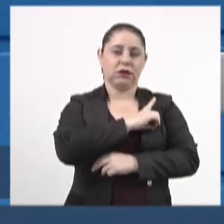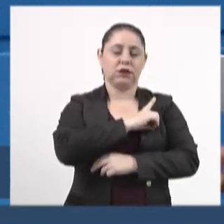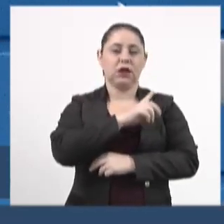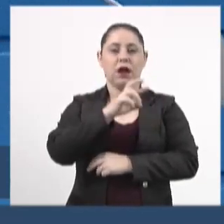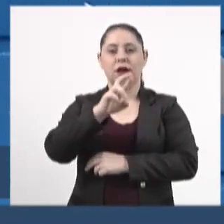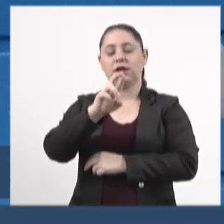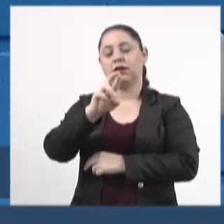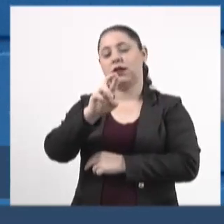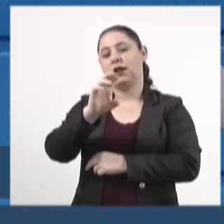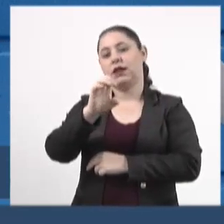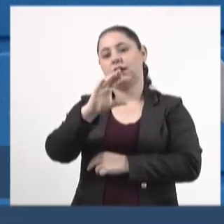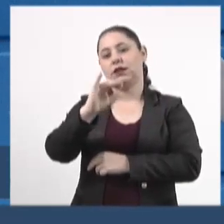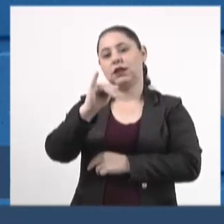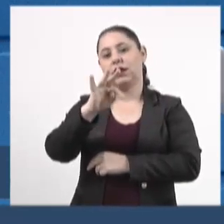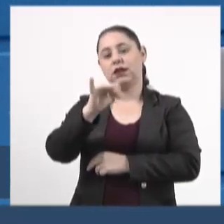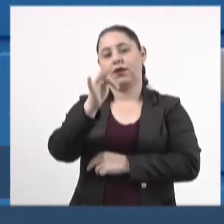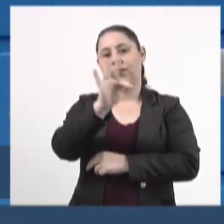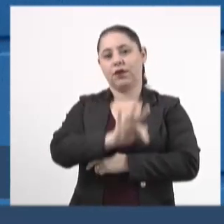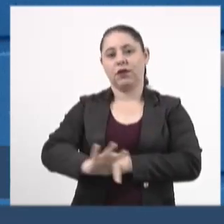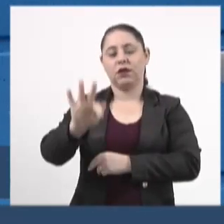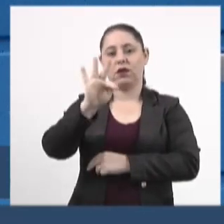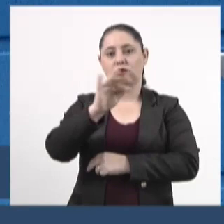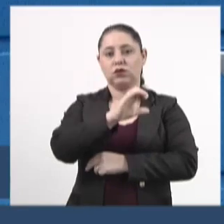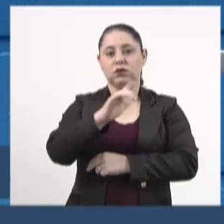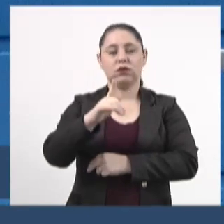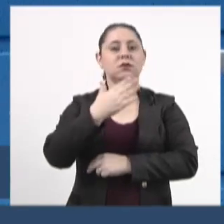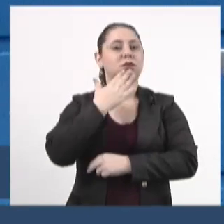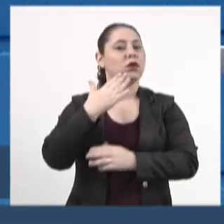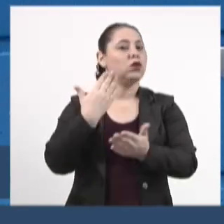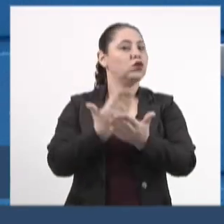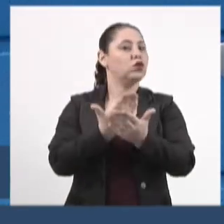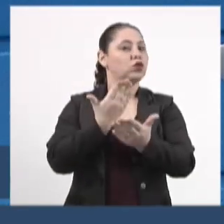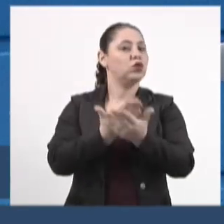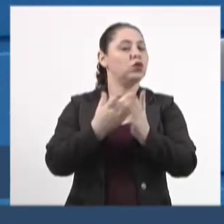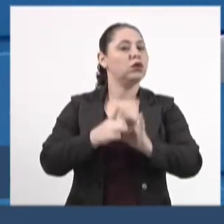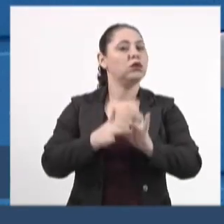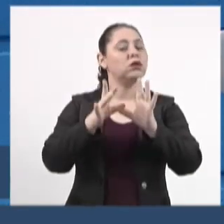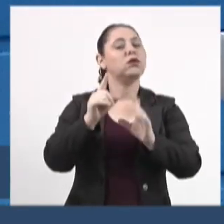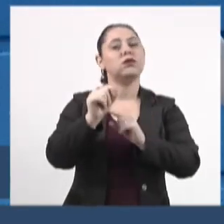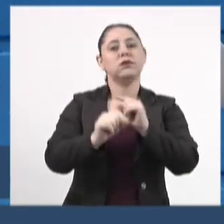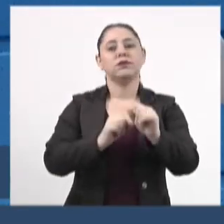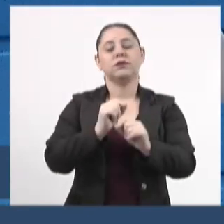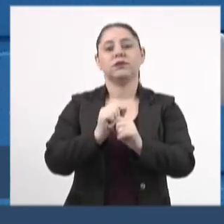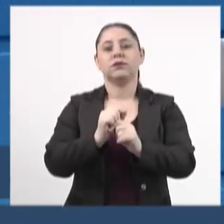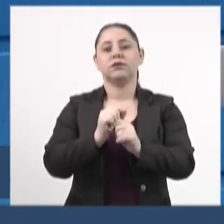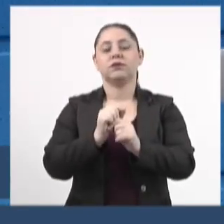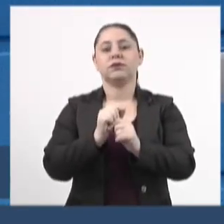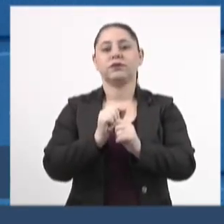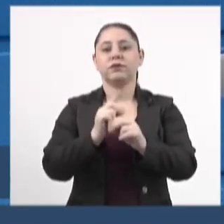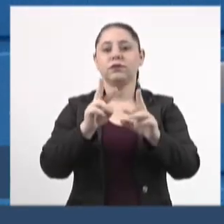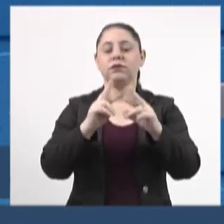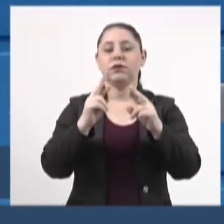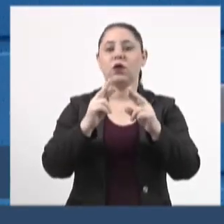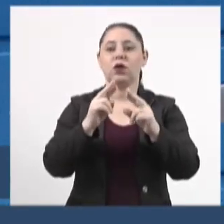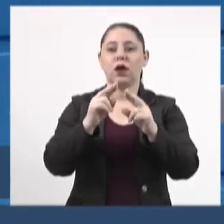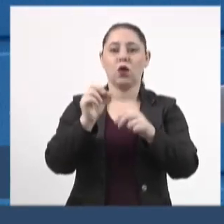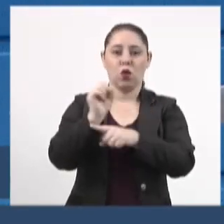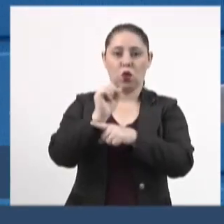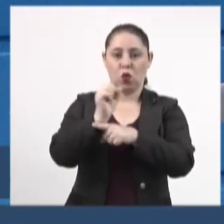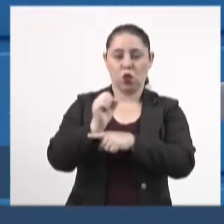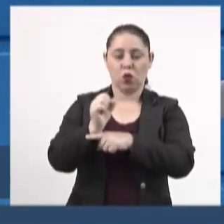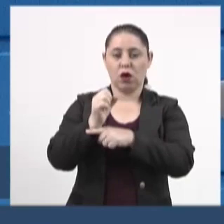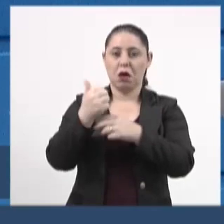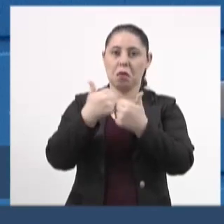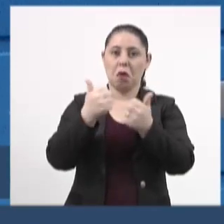Campo Grande, solicitando estudos no sentido de disponibilizar a sessão de veículo tipo